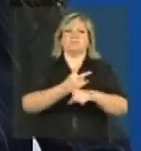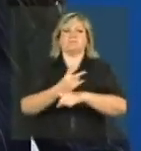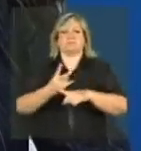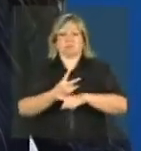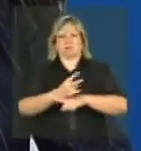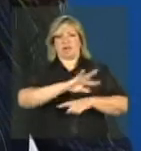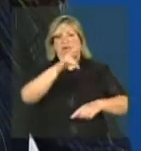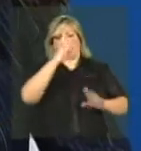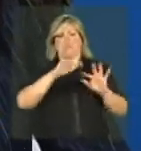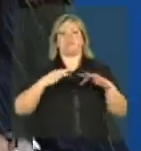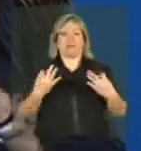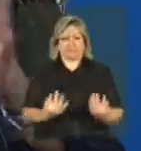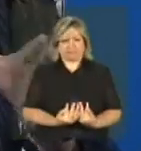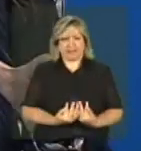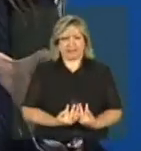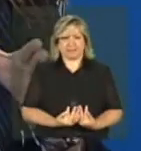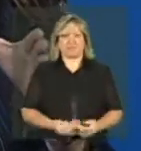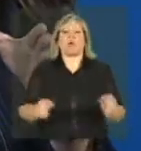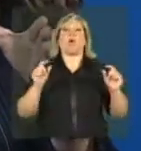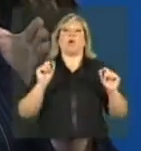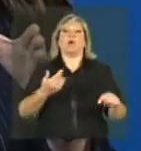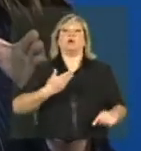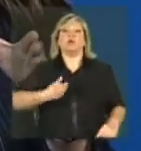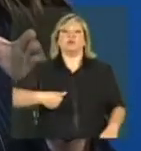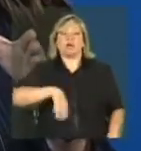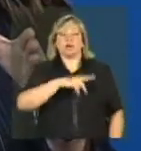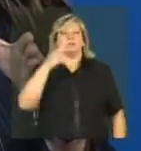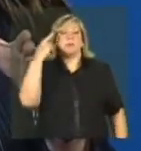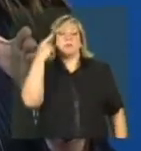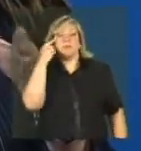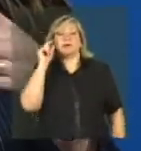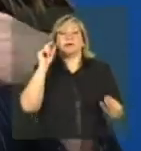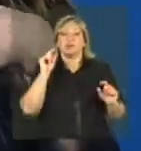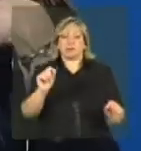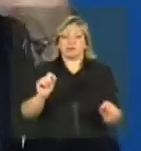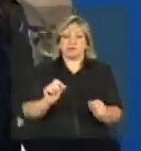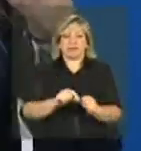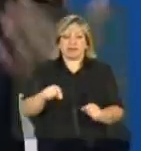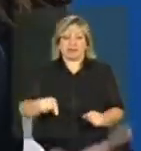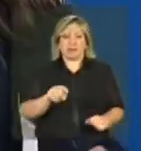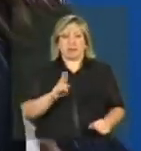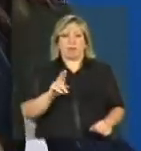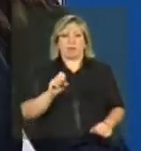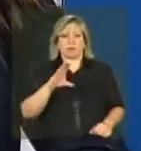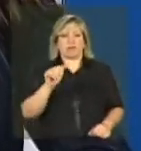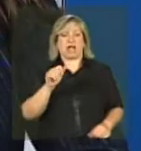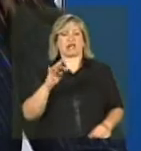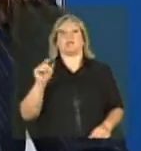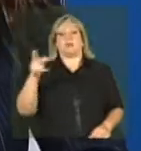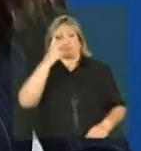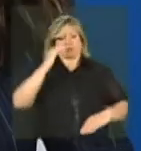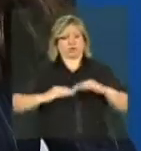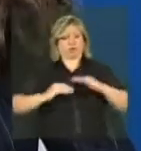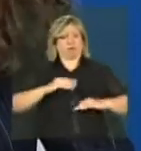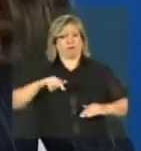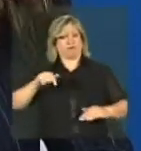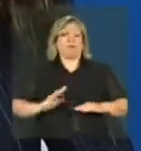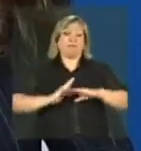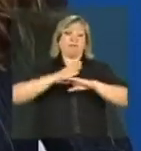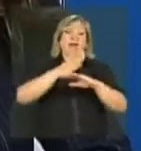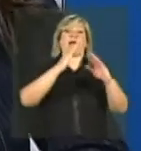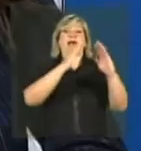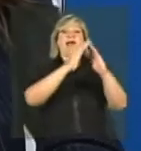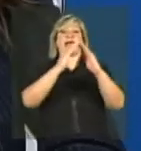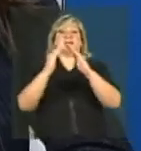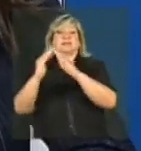que a gente utiliza, que se imagina no primeiro momento da buscativa, seria a ida do profissional na casa, enfim,